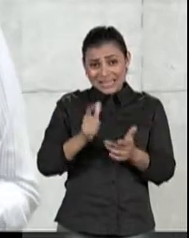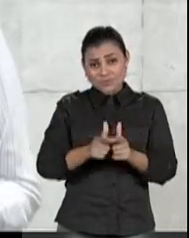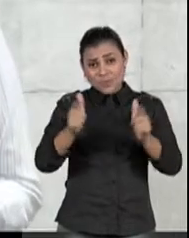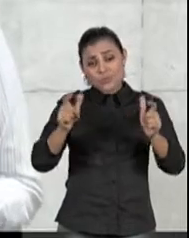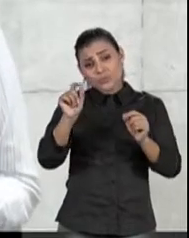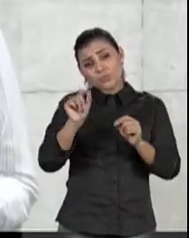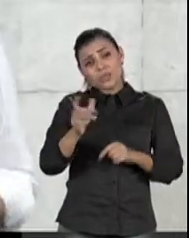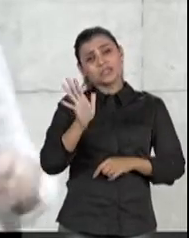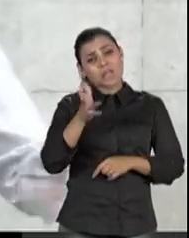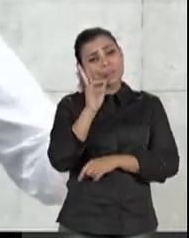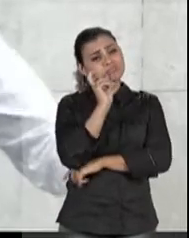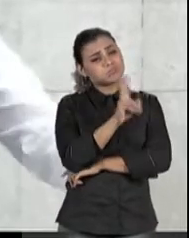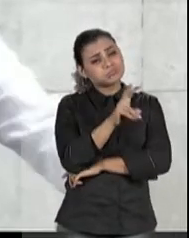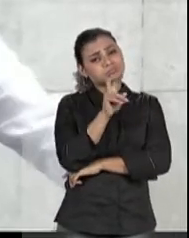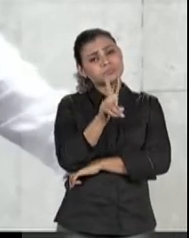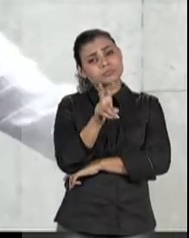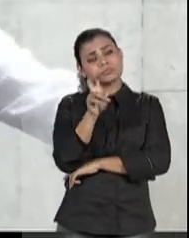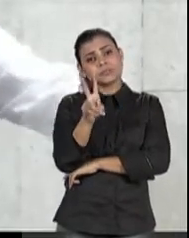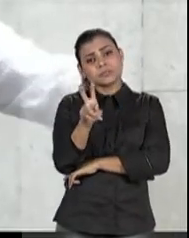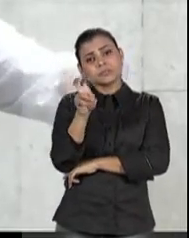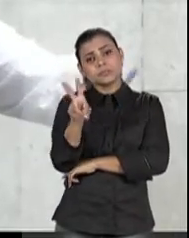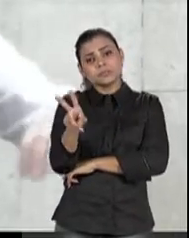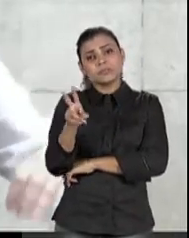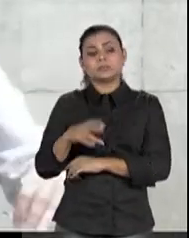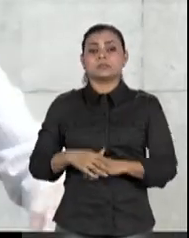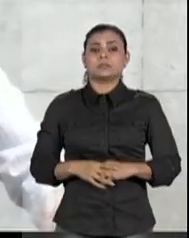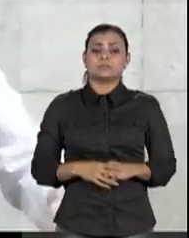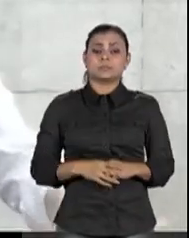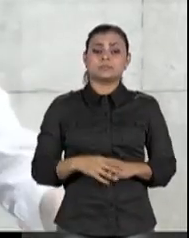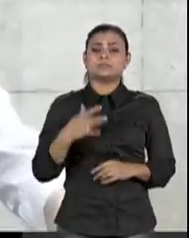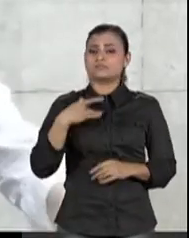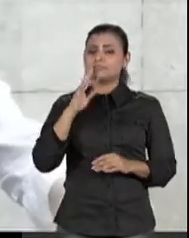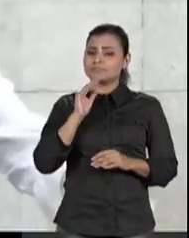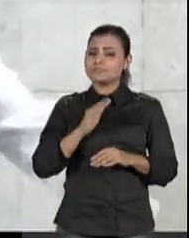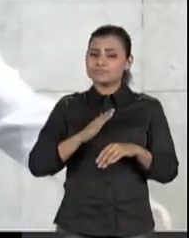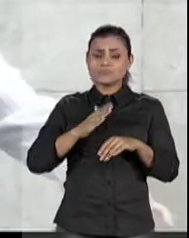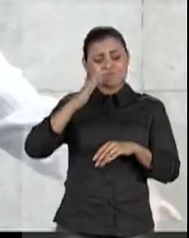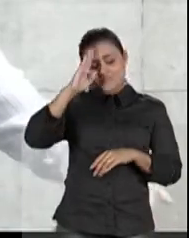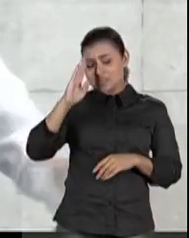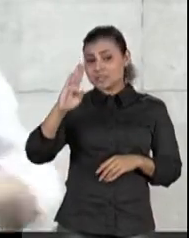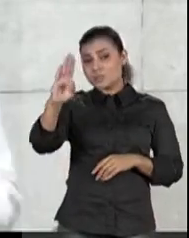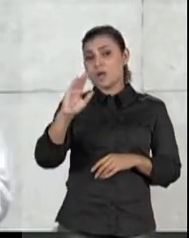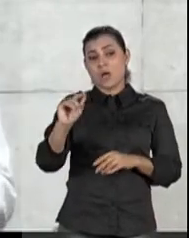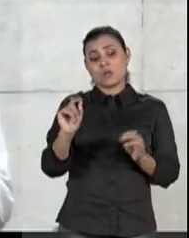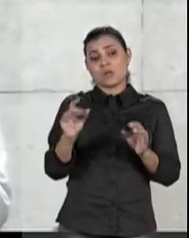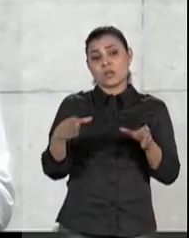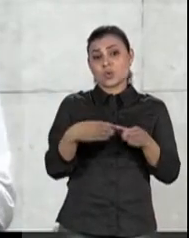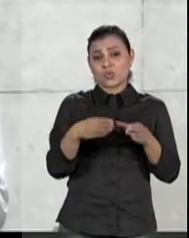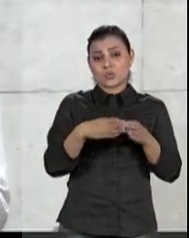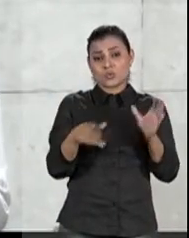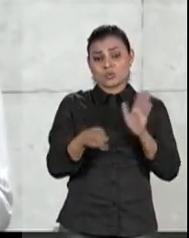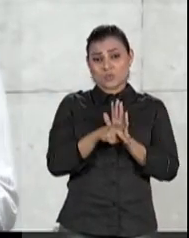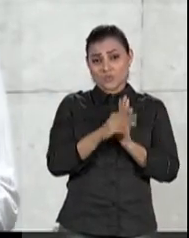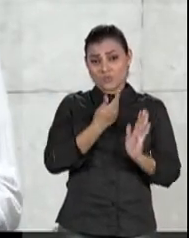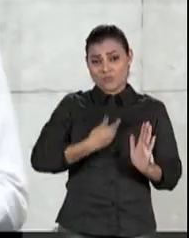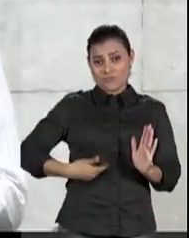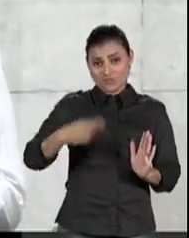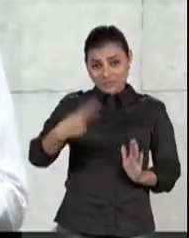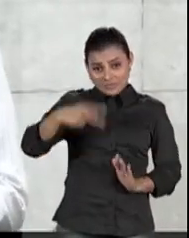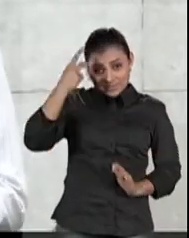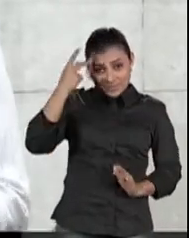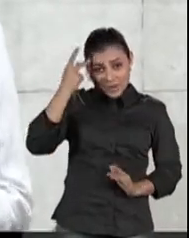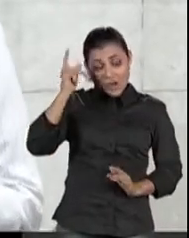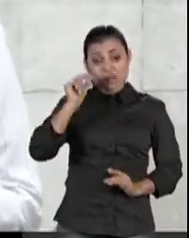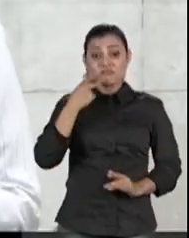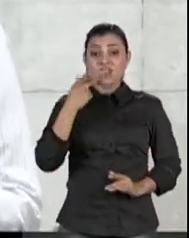ouve aqui, especialmente quem é da oposição no governo do Estado, falando do Estado de São Paulo,